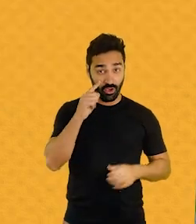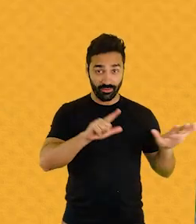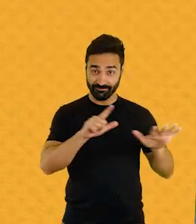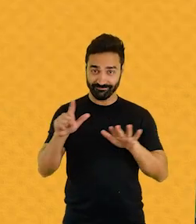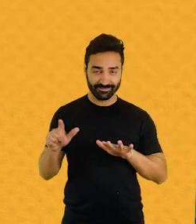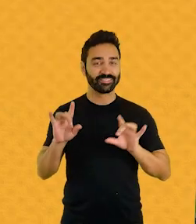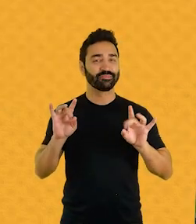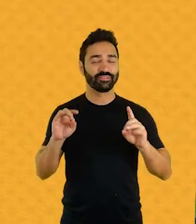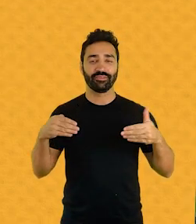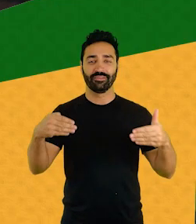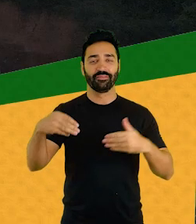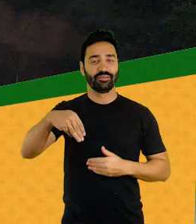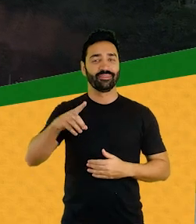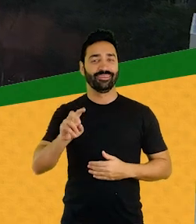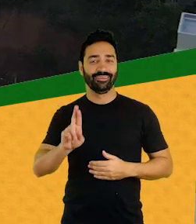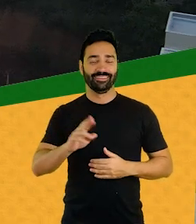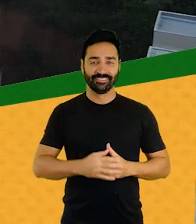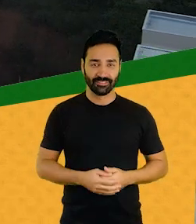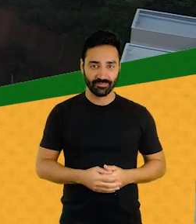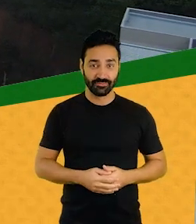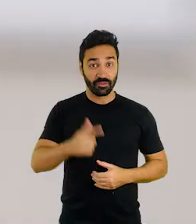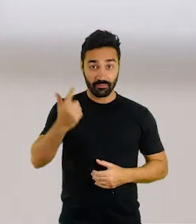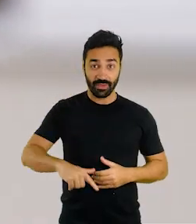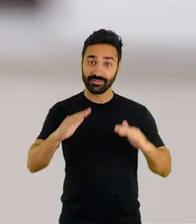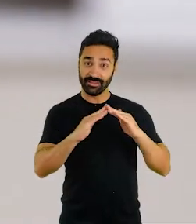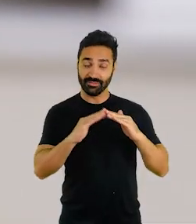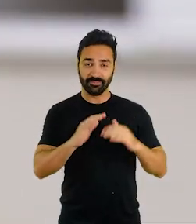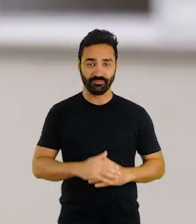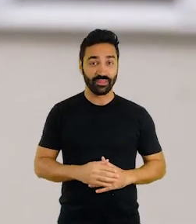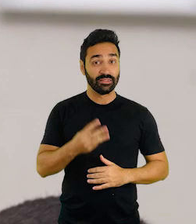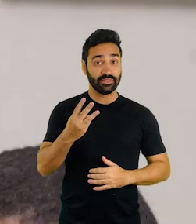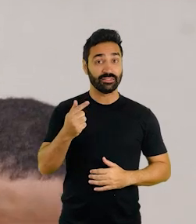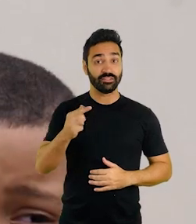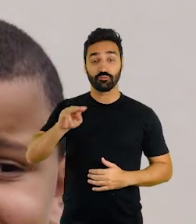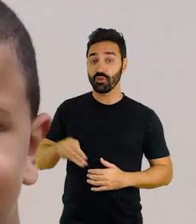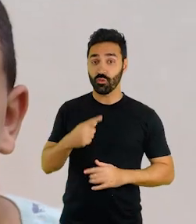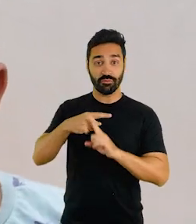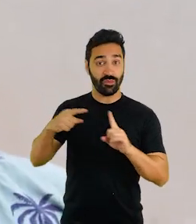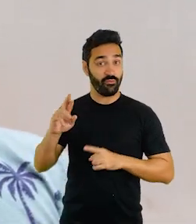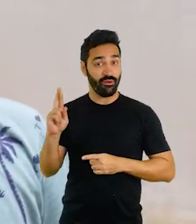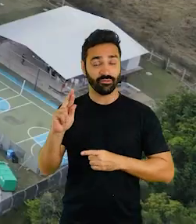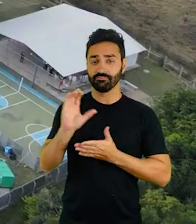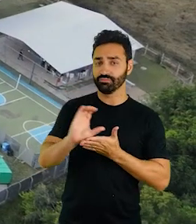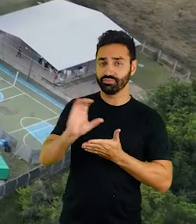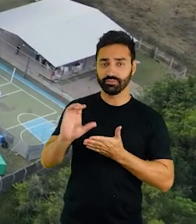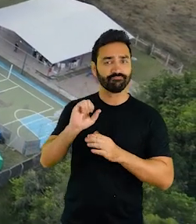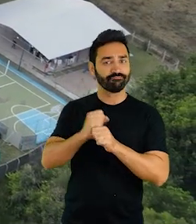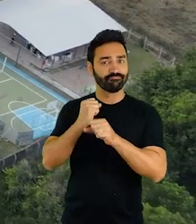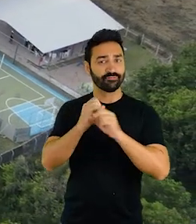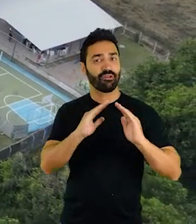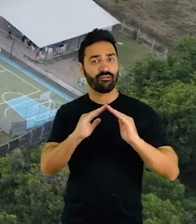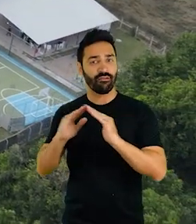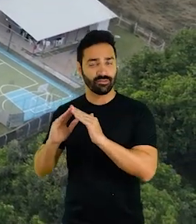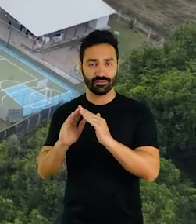Confira o que foi destaque na semana do MDR! Mais moradia! 37 milhões e meio de reais foram investidos no